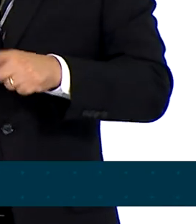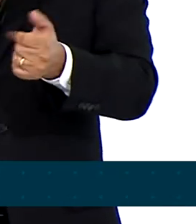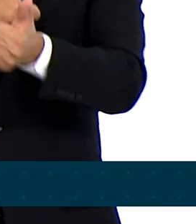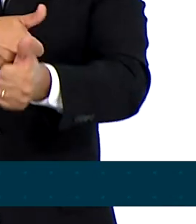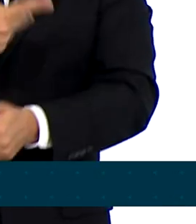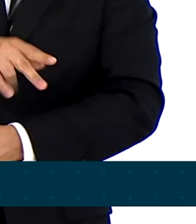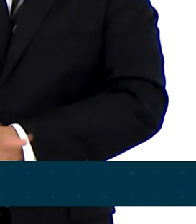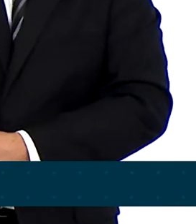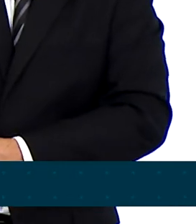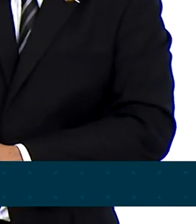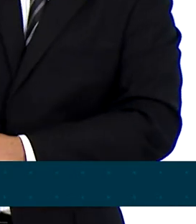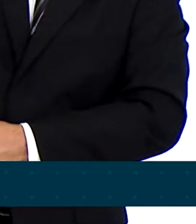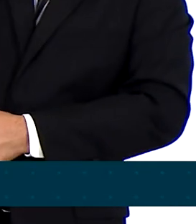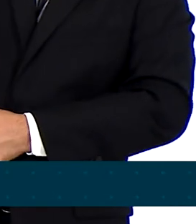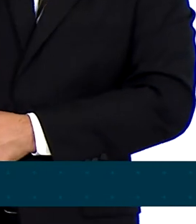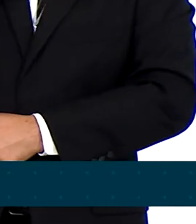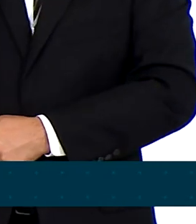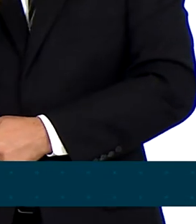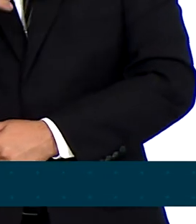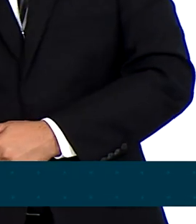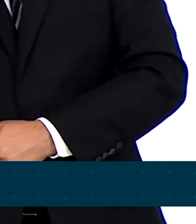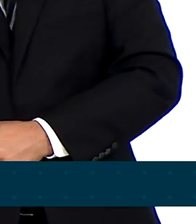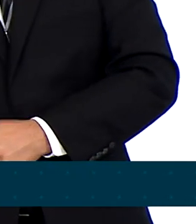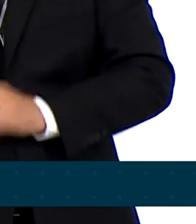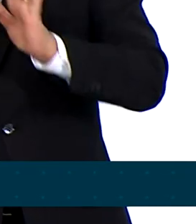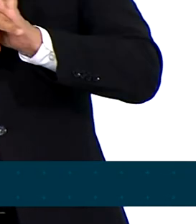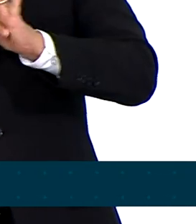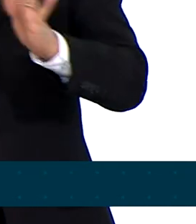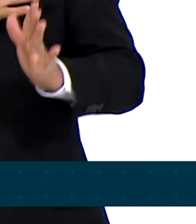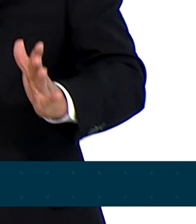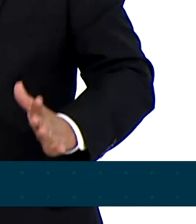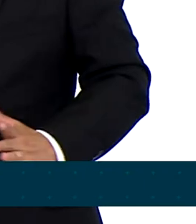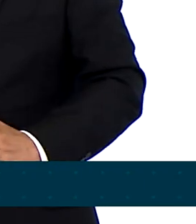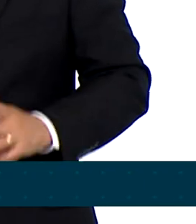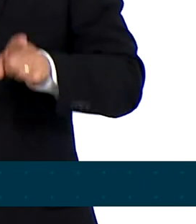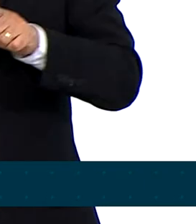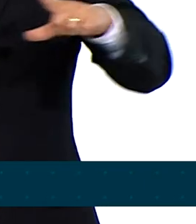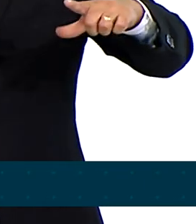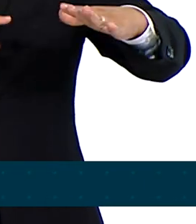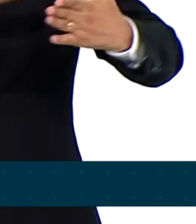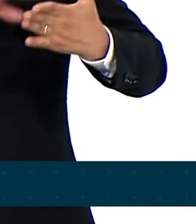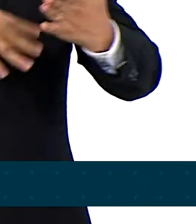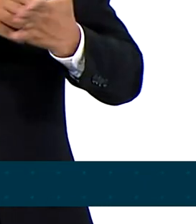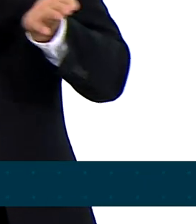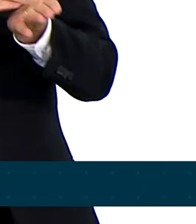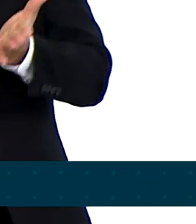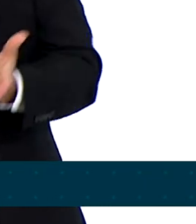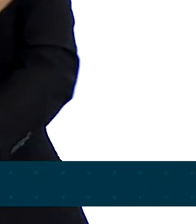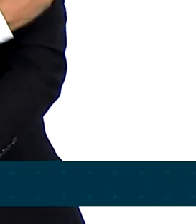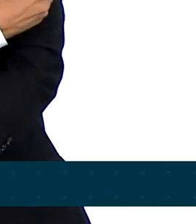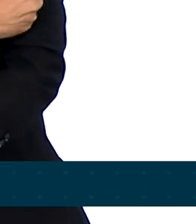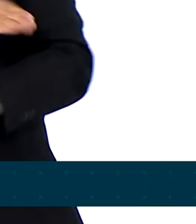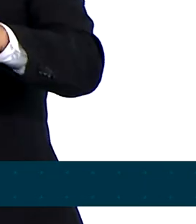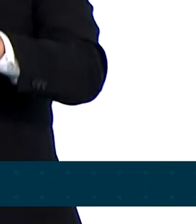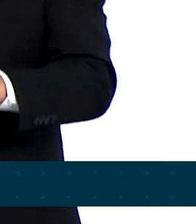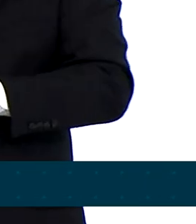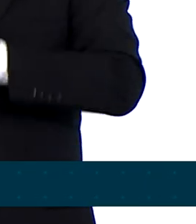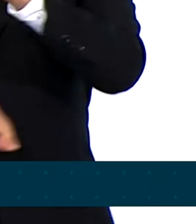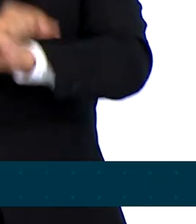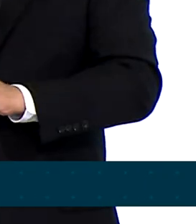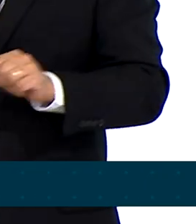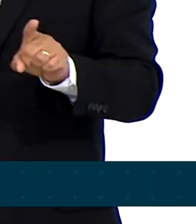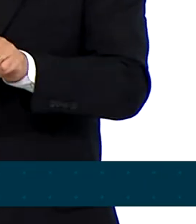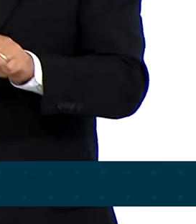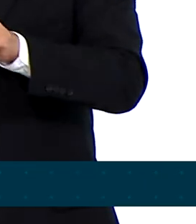crianças, olhando a saúde bucal, analisando o cartão de vacina. E o mais interessante, nós faremos